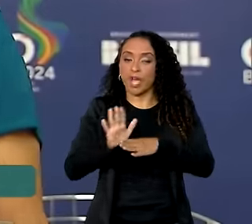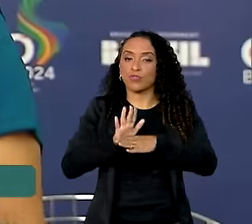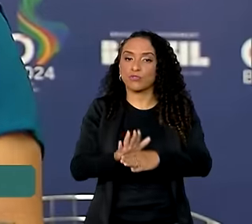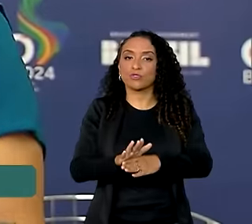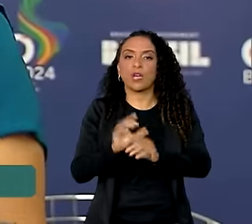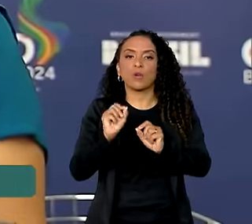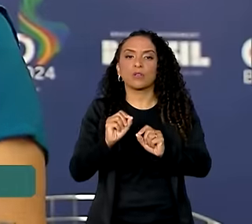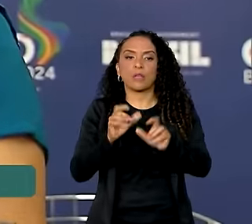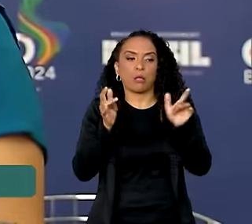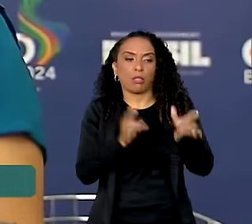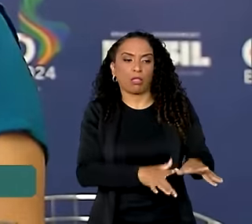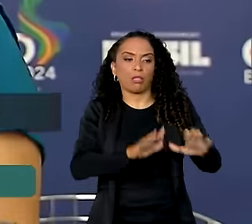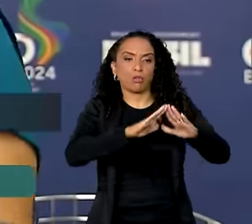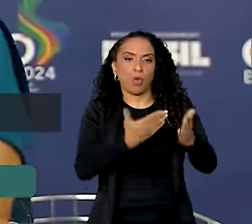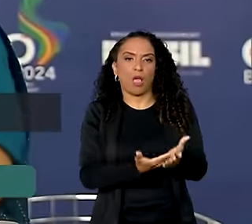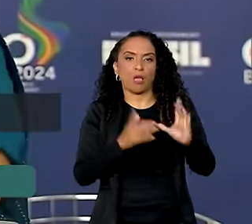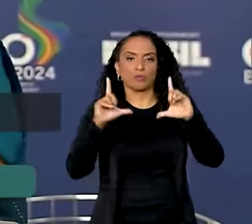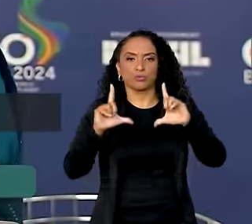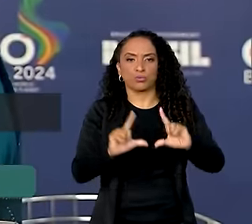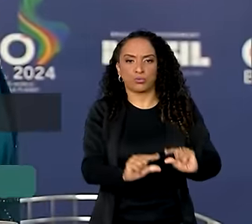diminuir o abandono escolar.